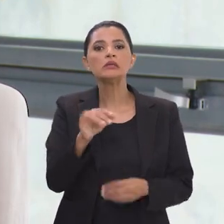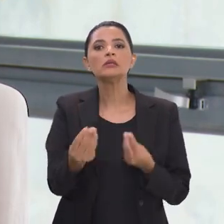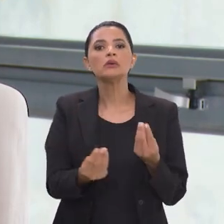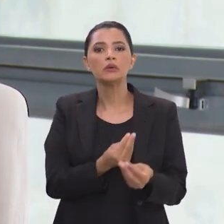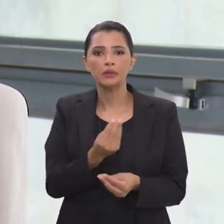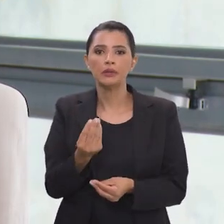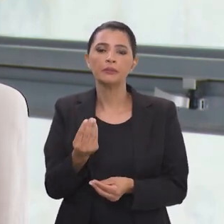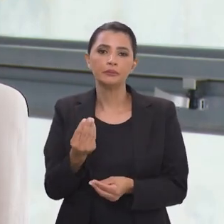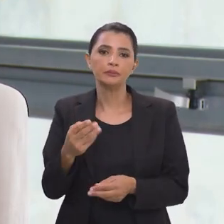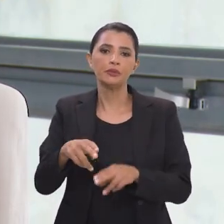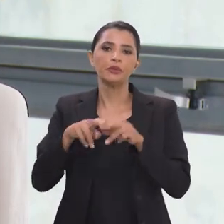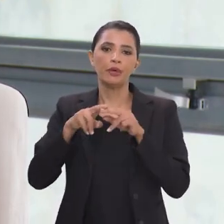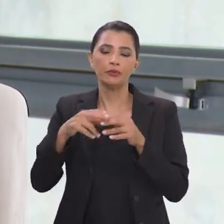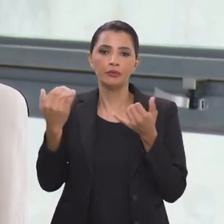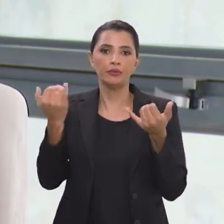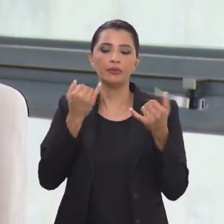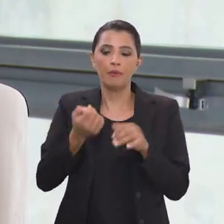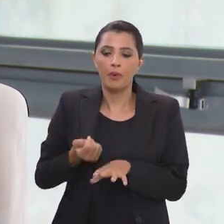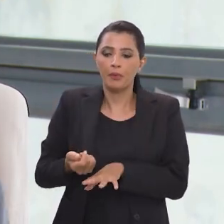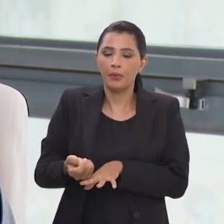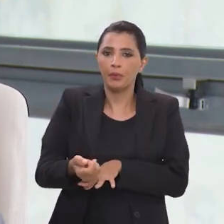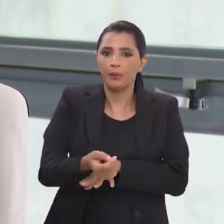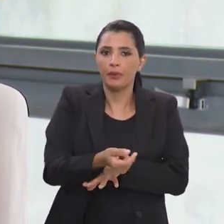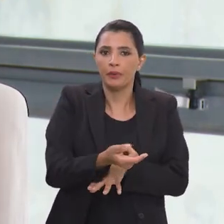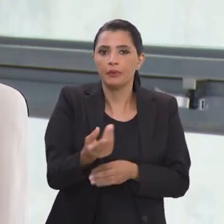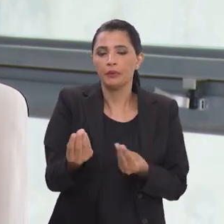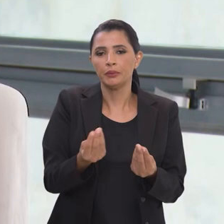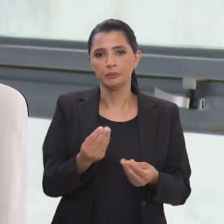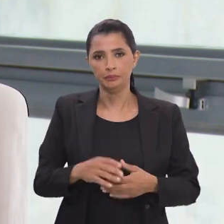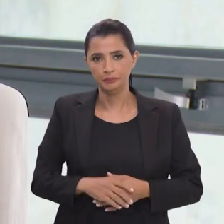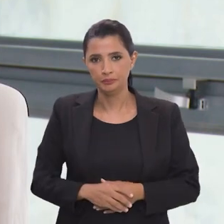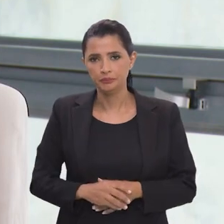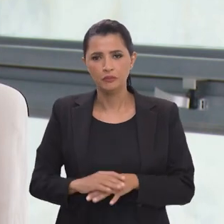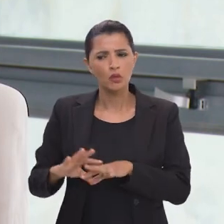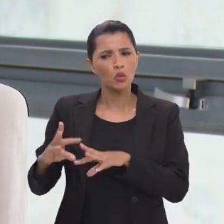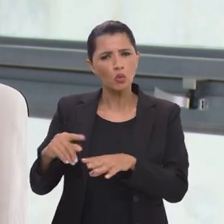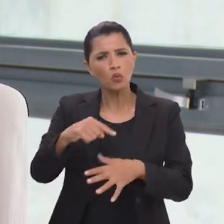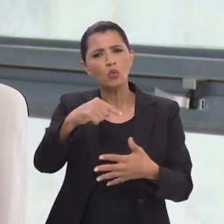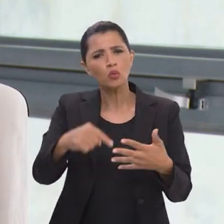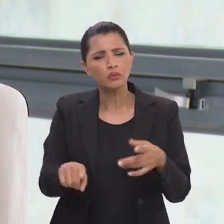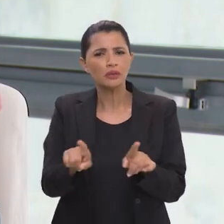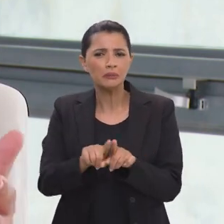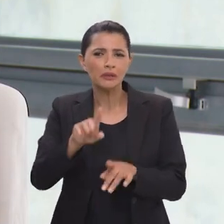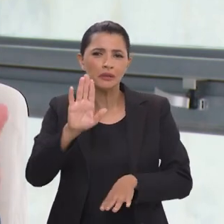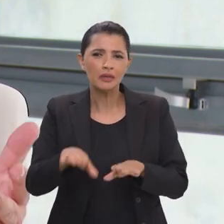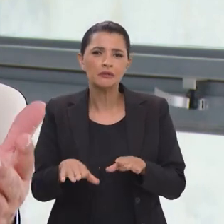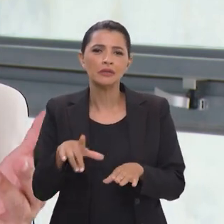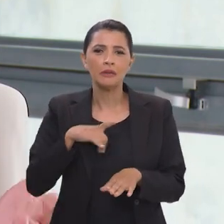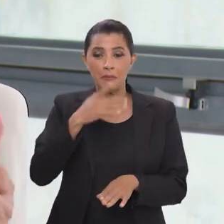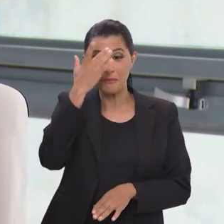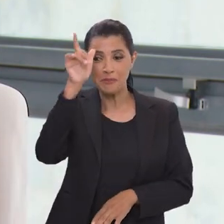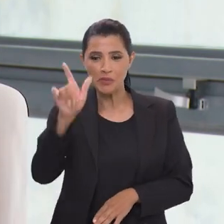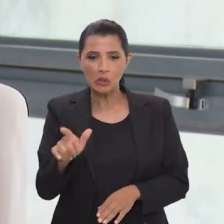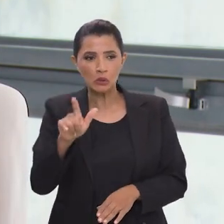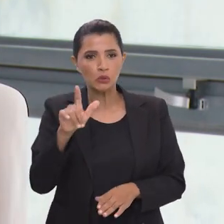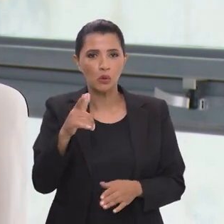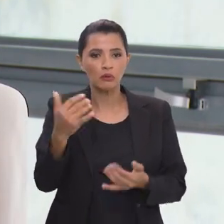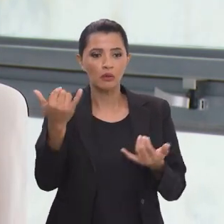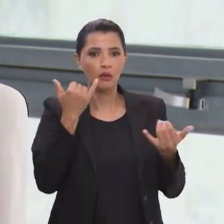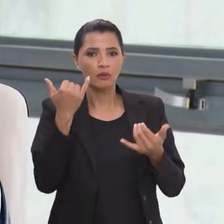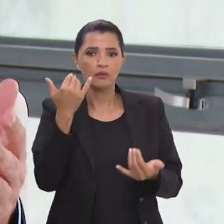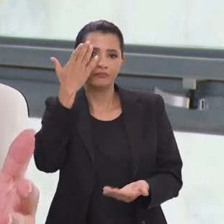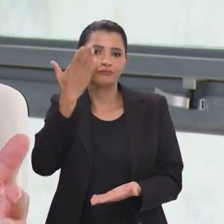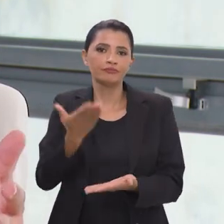evitadas se não fossem as fake news a desinformação e tudo aquilo que leva o cidadão muitas vezes